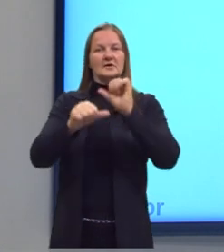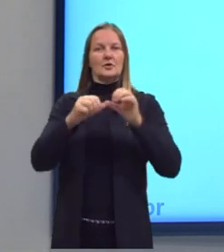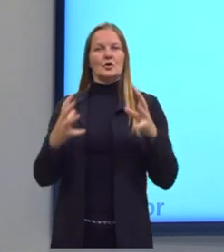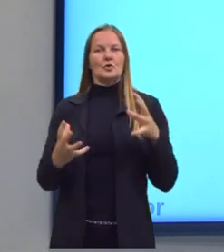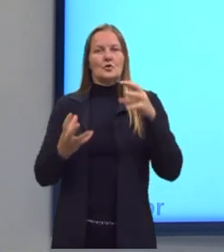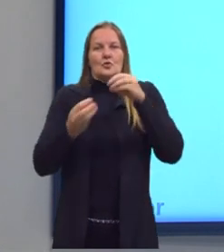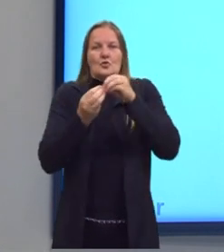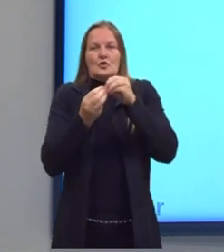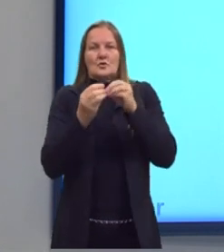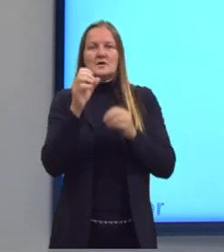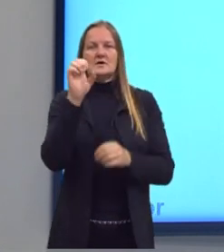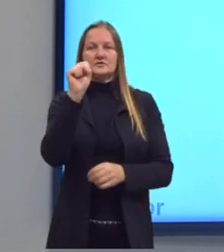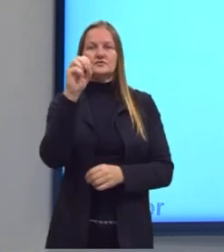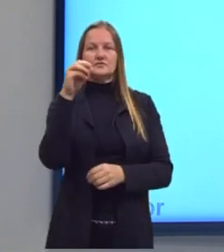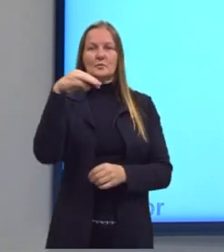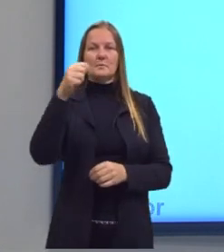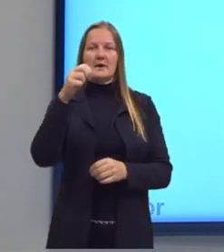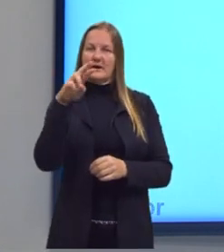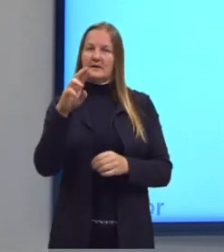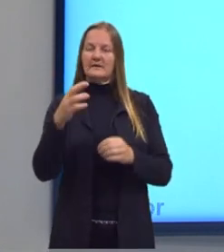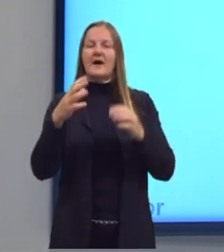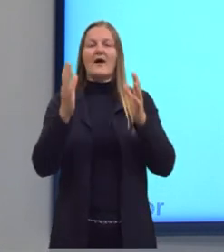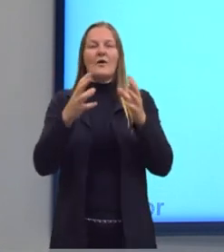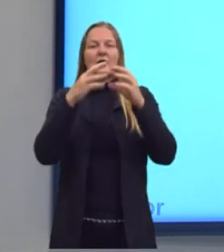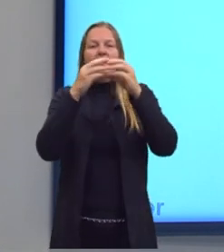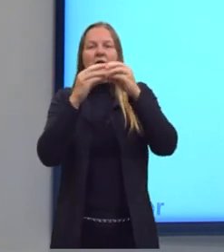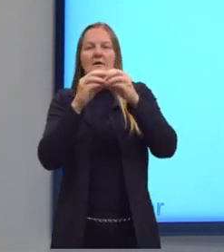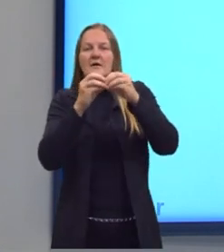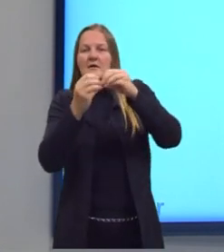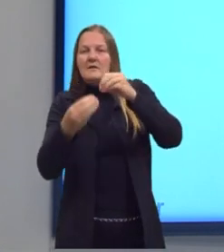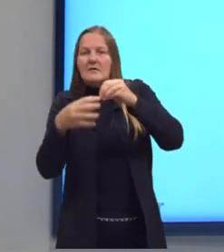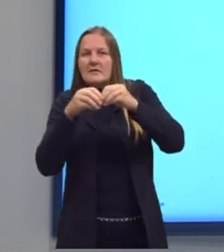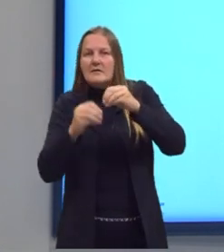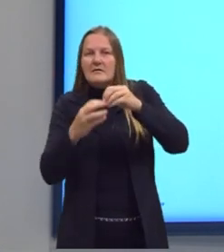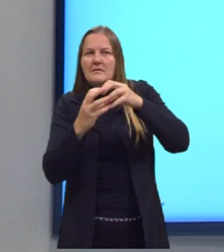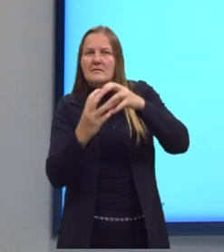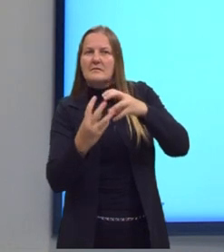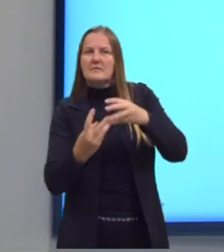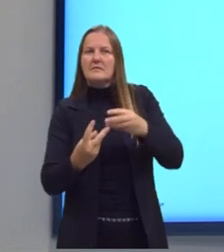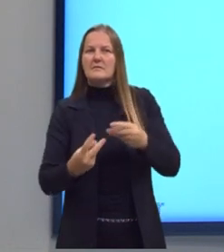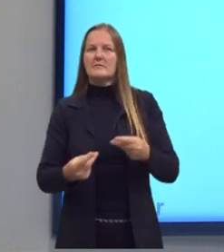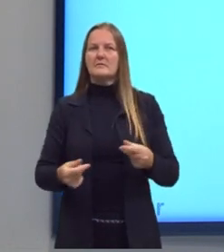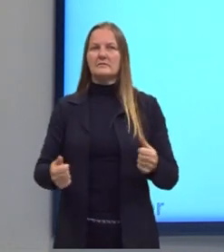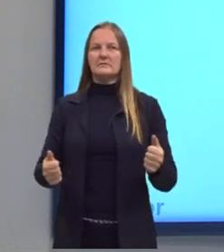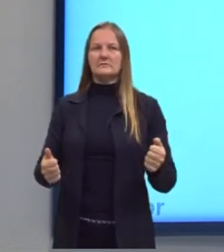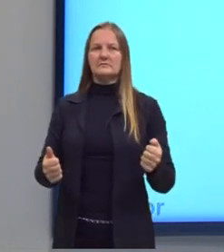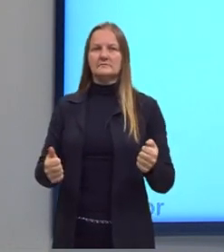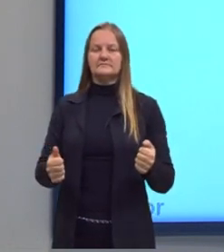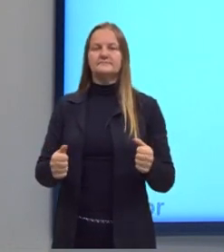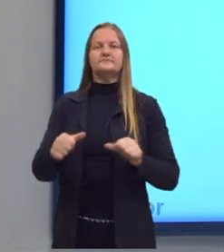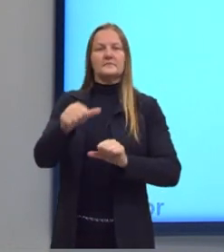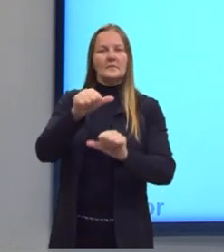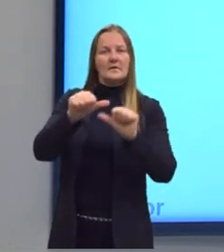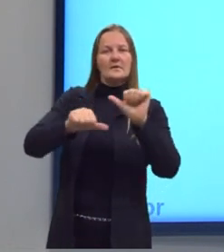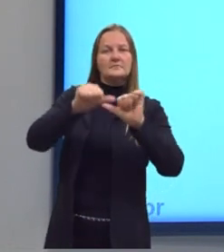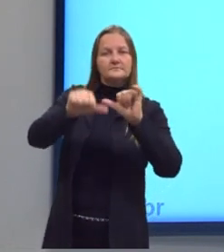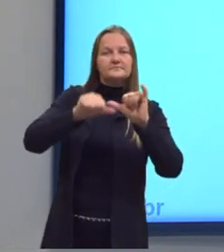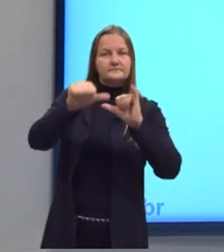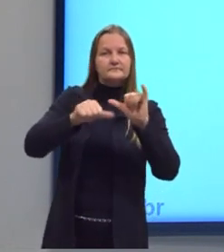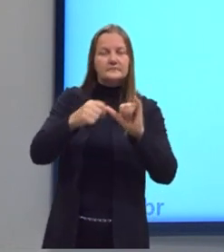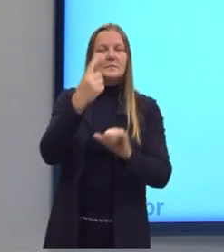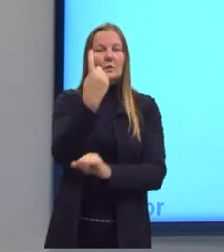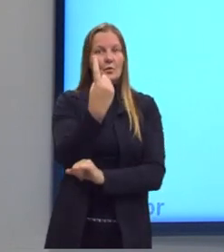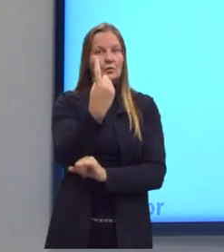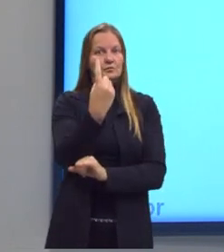somando, né? A adição, né? Se eu estou decompondo, tá? É uma reação em que um único